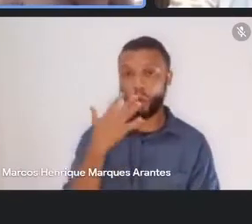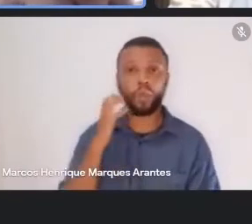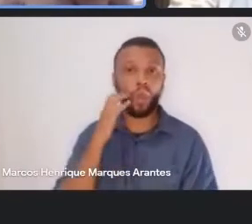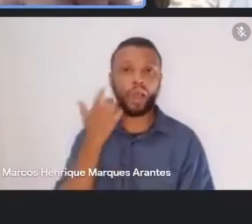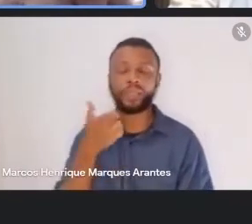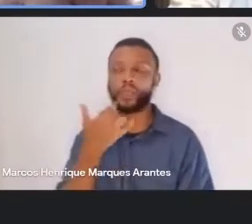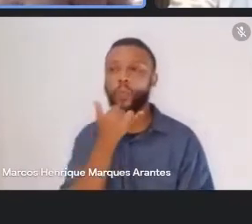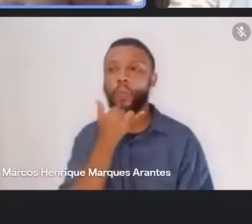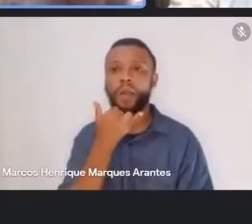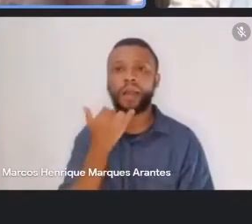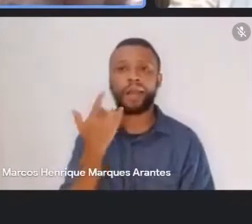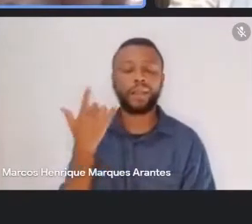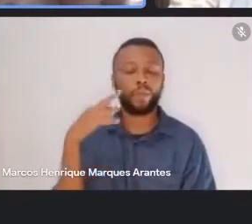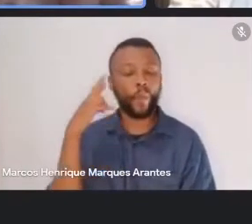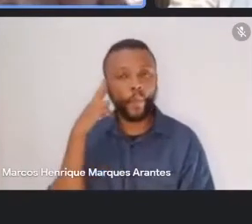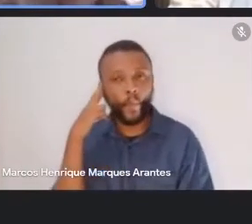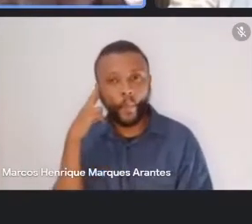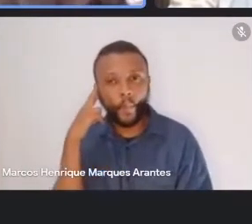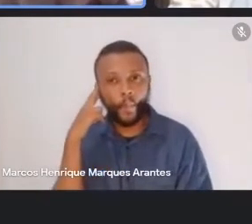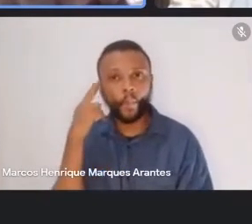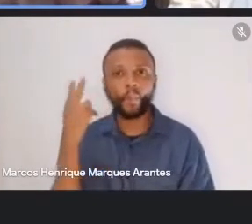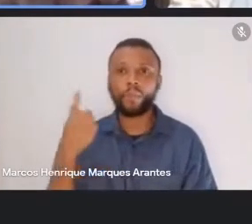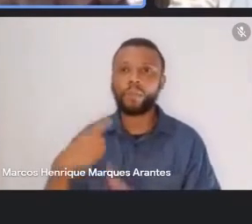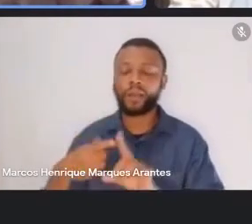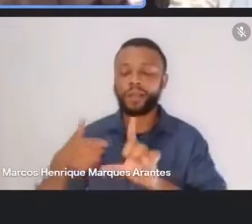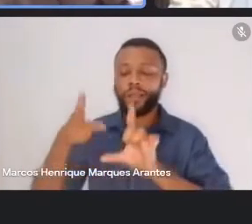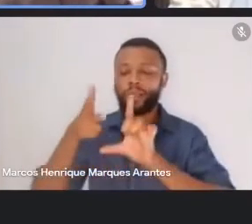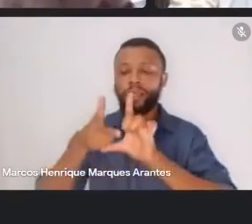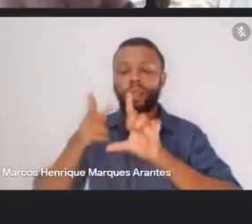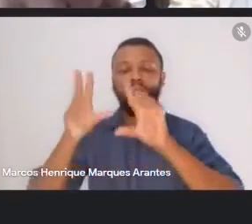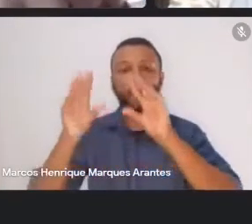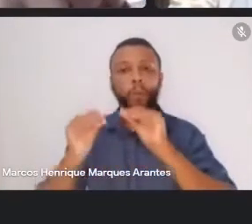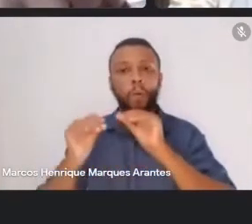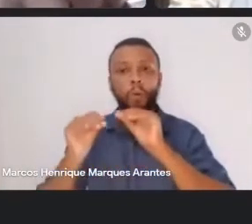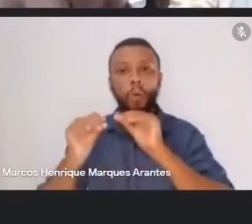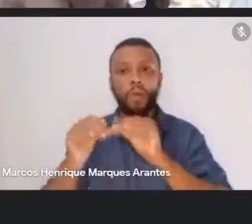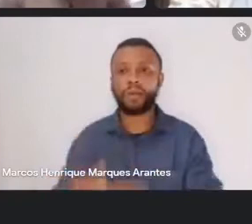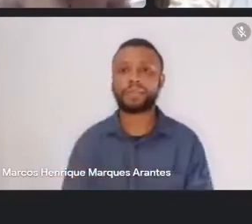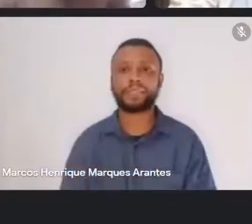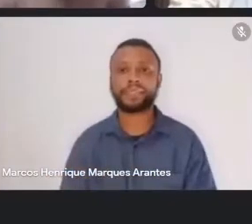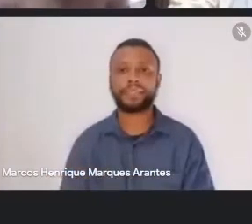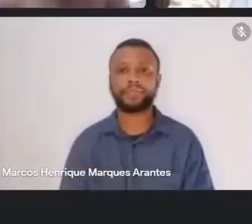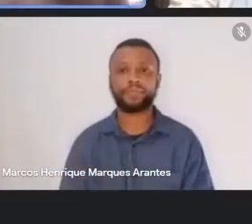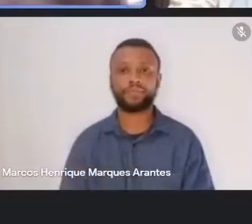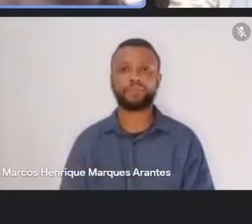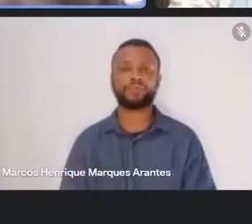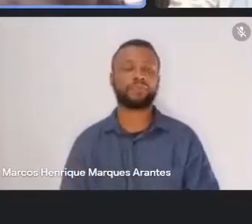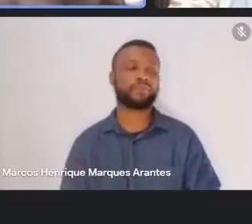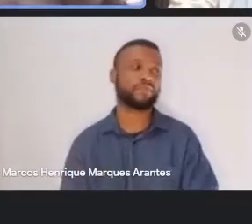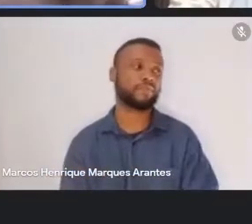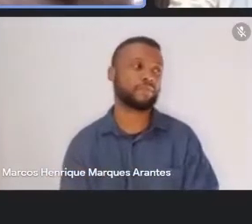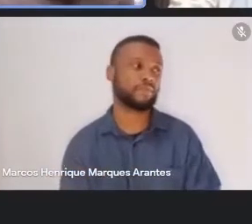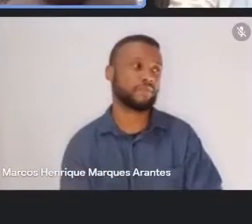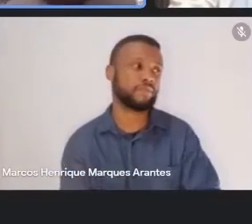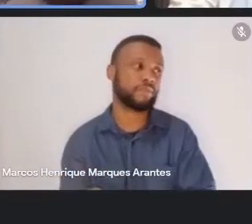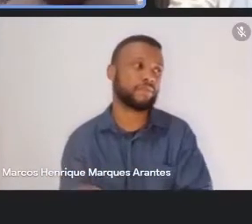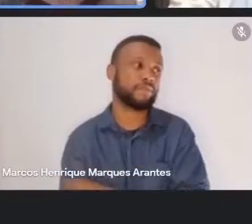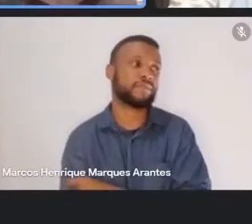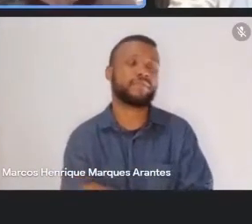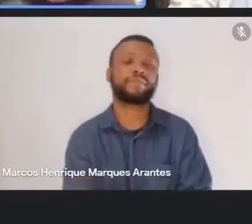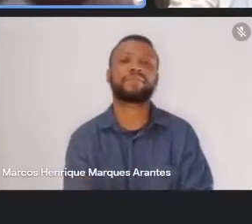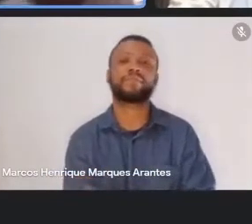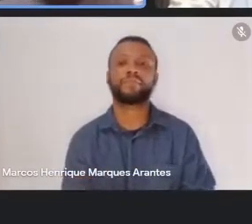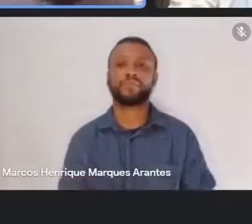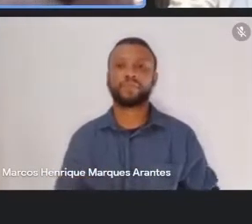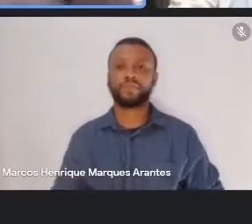a gente está falando, porque ela não fecha a câmera. não sei o que está acontecendo. É moça de rosa. É, Aspirarte, Arte e Eventos,